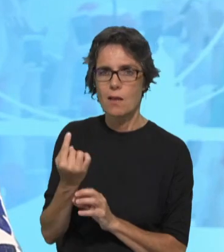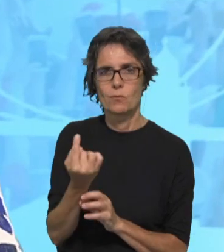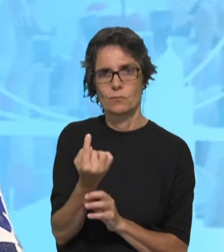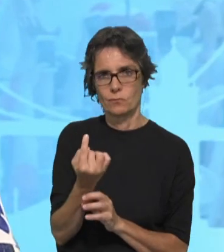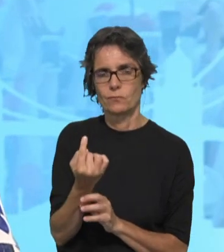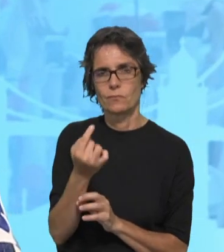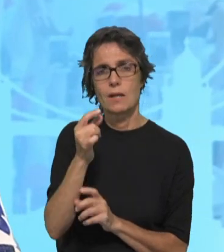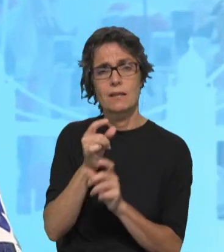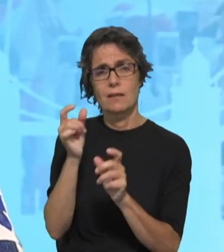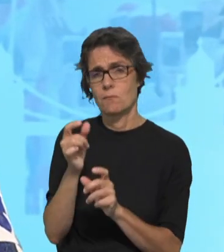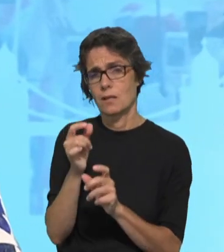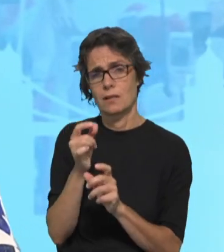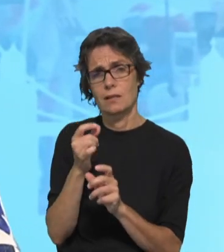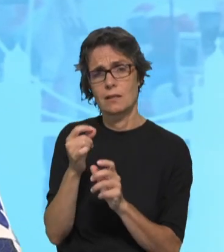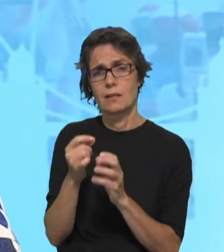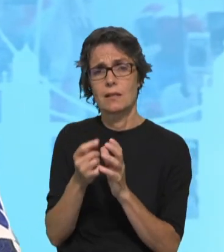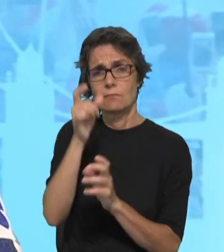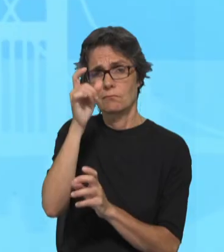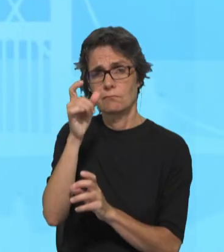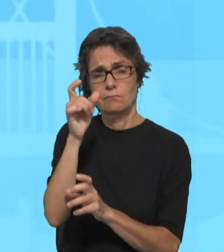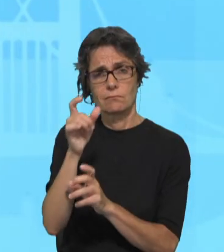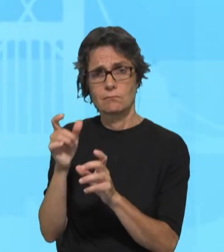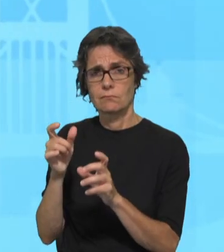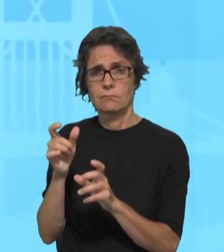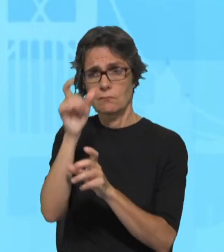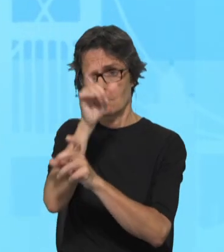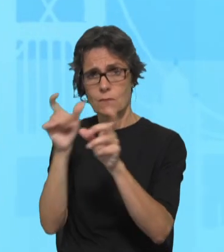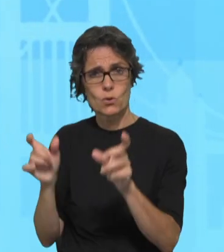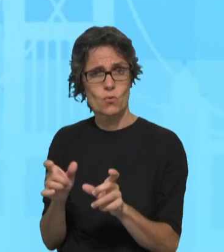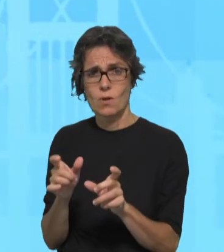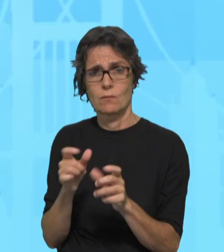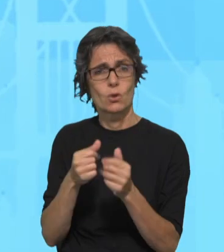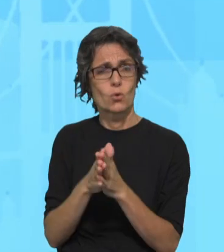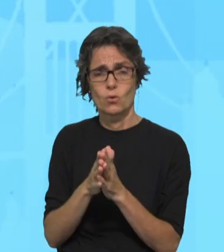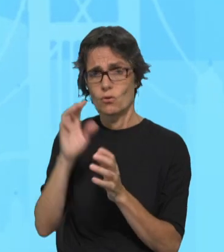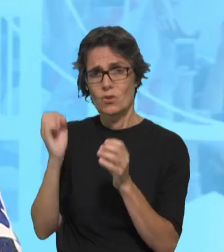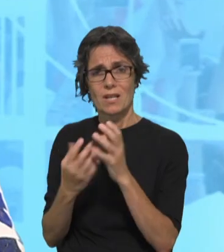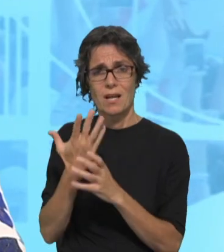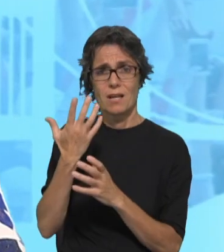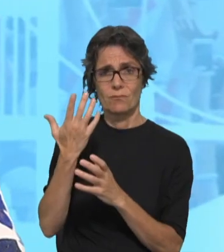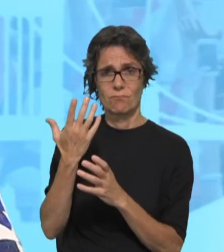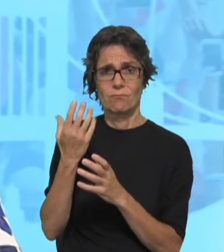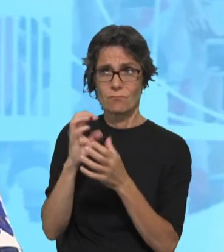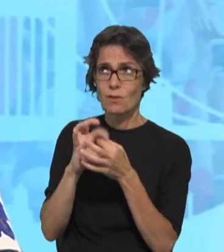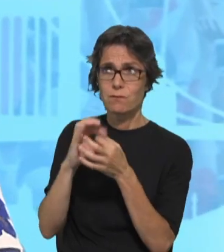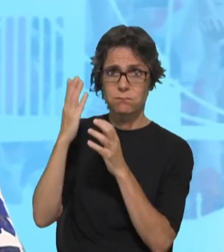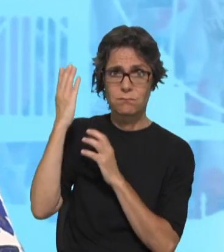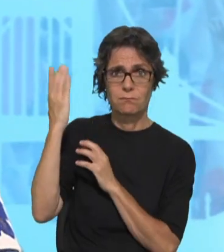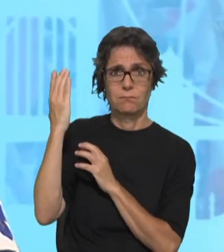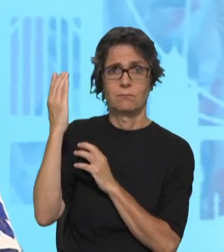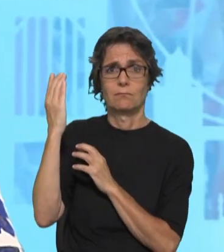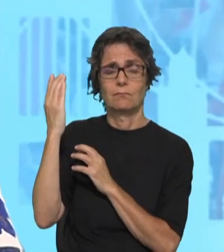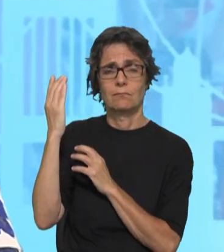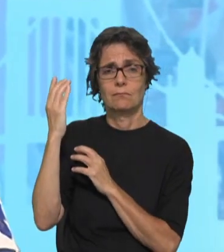criaturas, a começar pelas criaturas humanas, e depois isso tudo, sempre